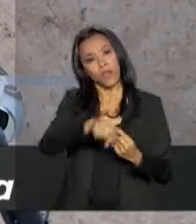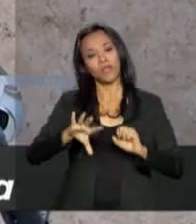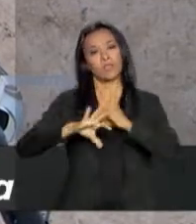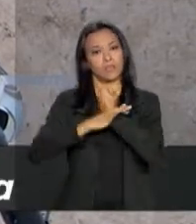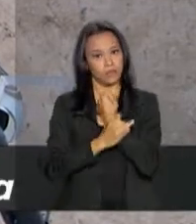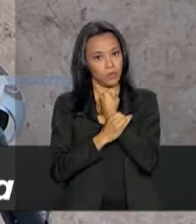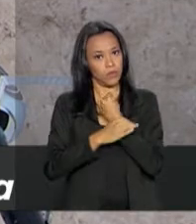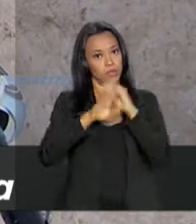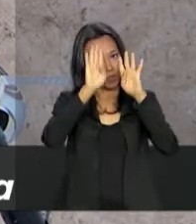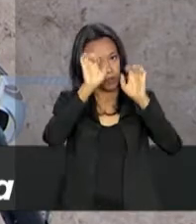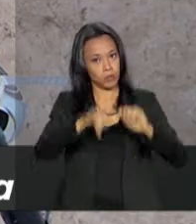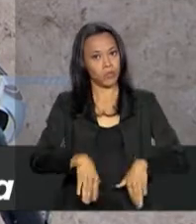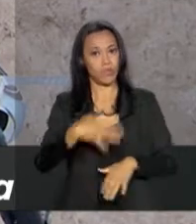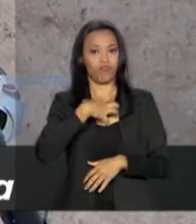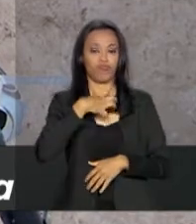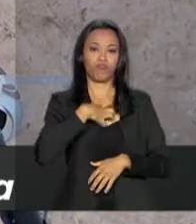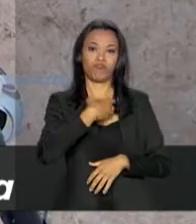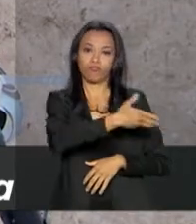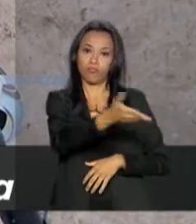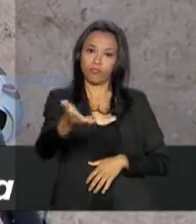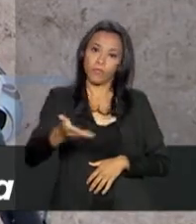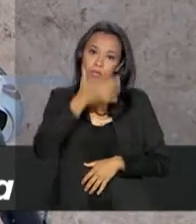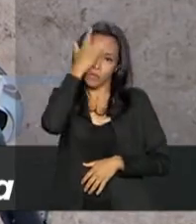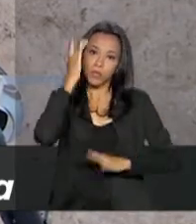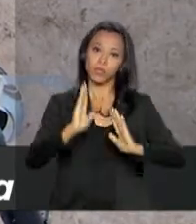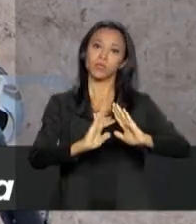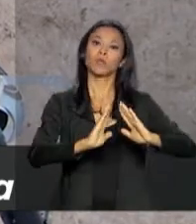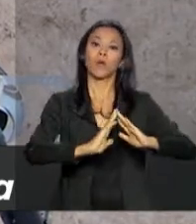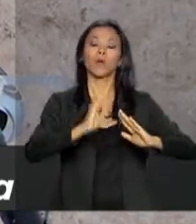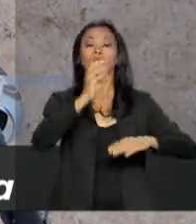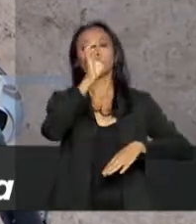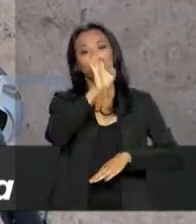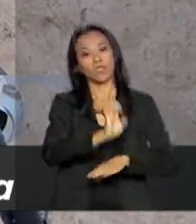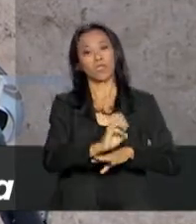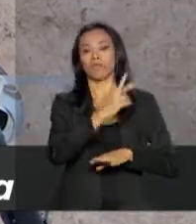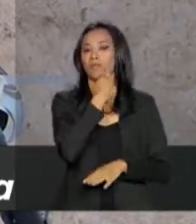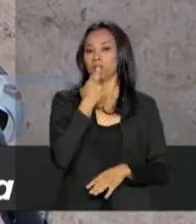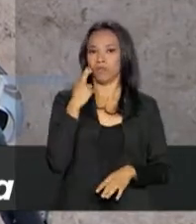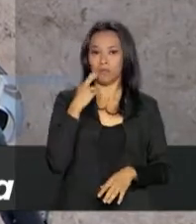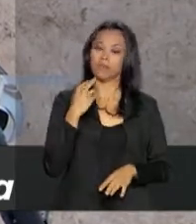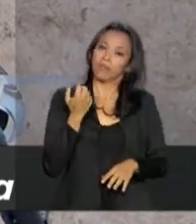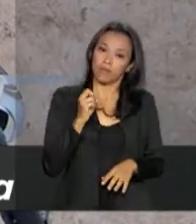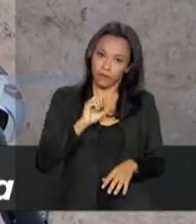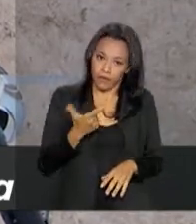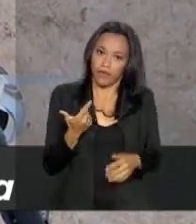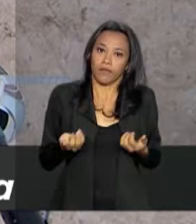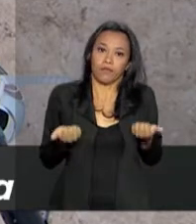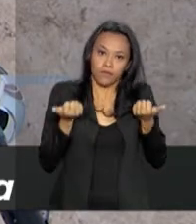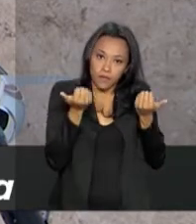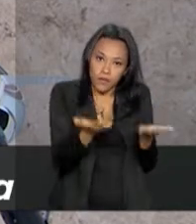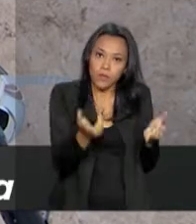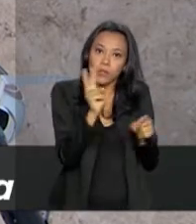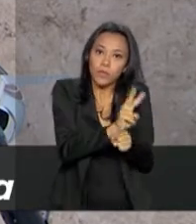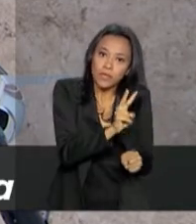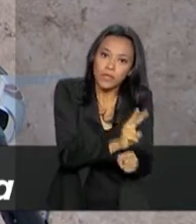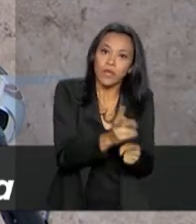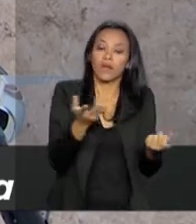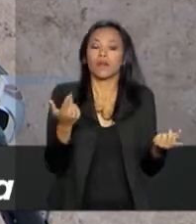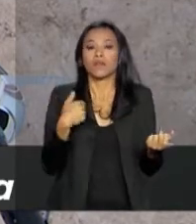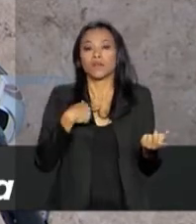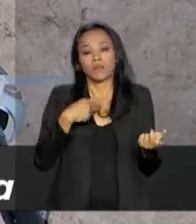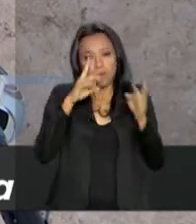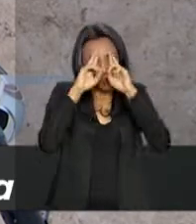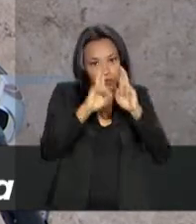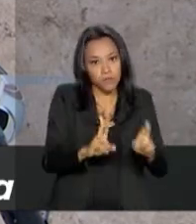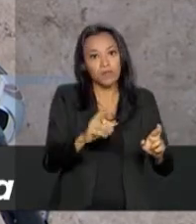população de Roraima. Obviamente, dando o tratamento digno que merece qualquer imigrante e